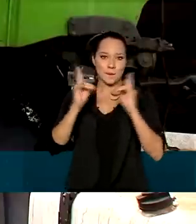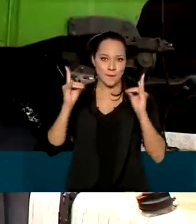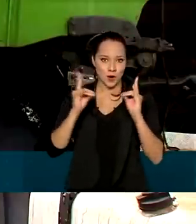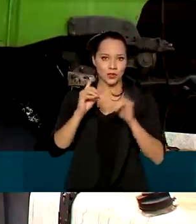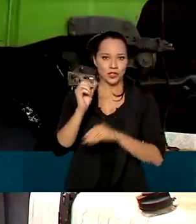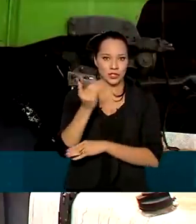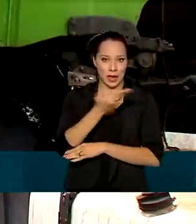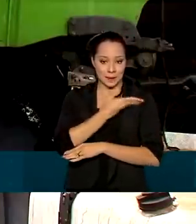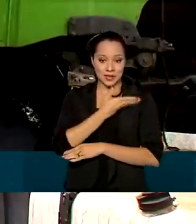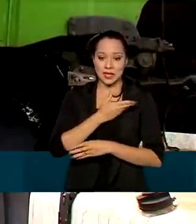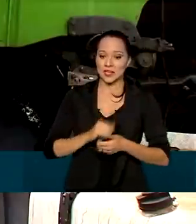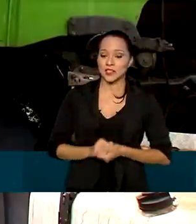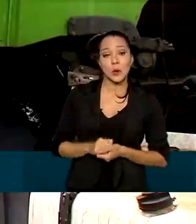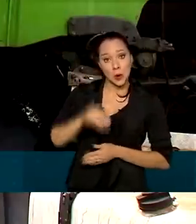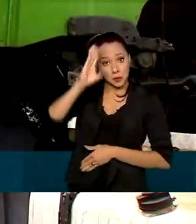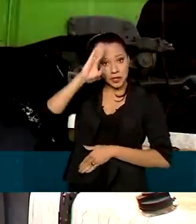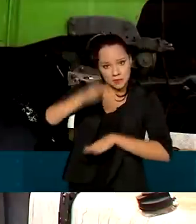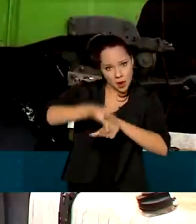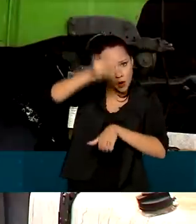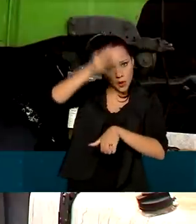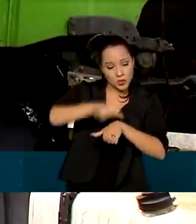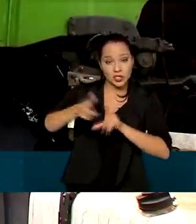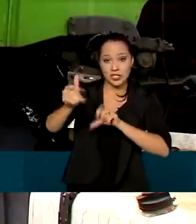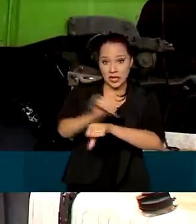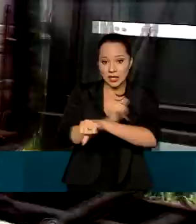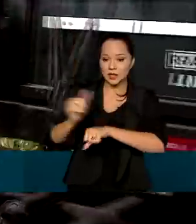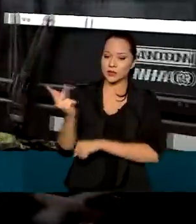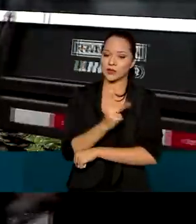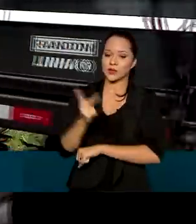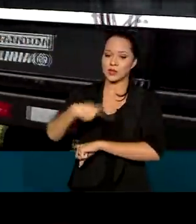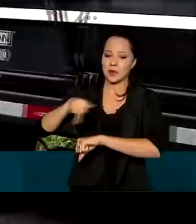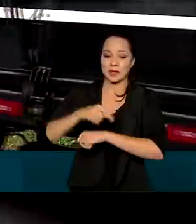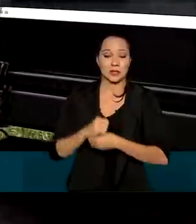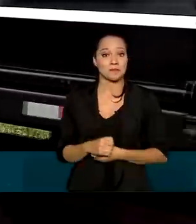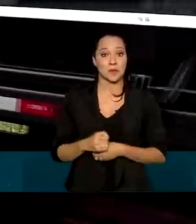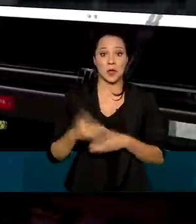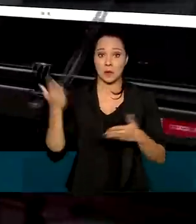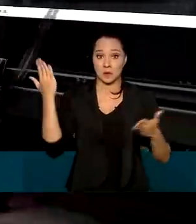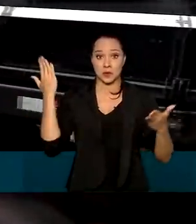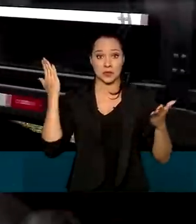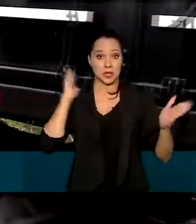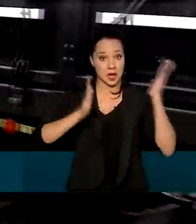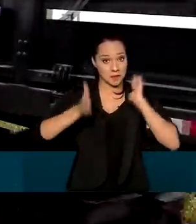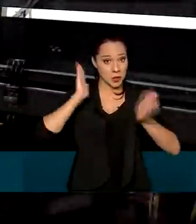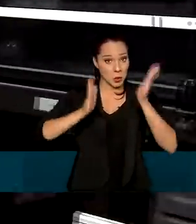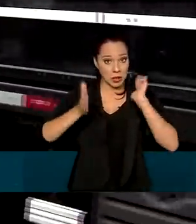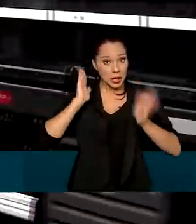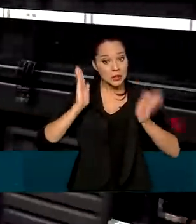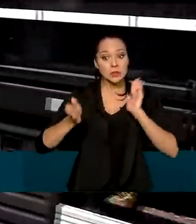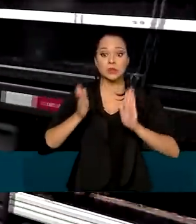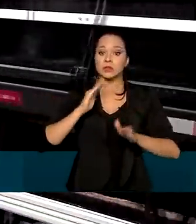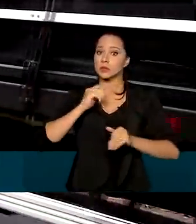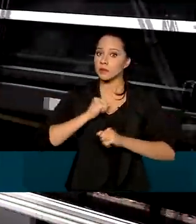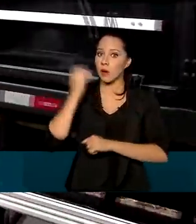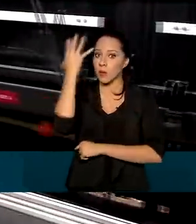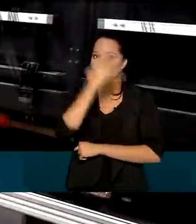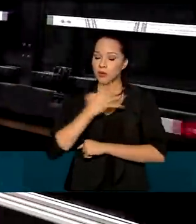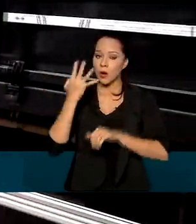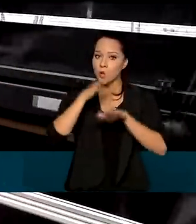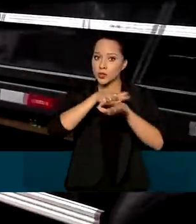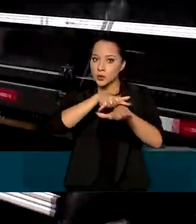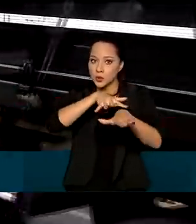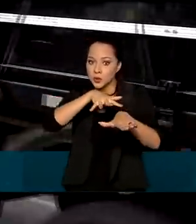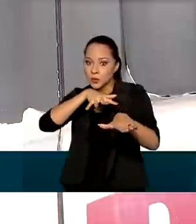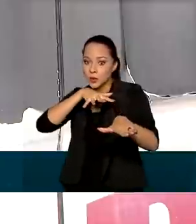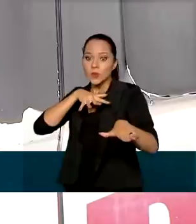Hoje, o principal corredor logístico entre os dois países. Para os caminhoneiros que chegam a enfrentar mais de 4 horas de fila